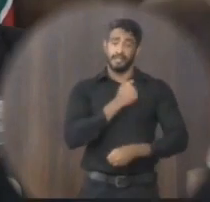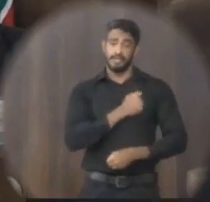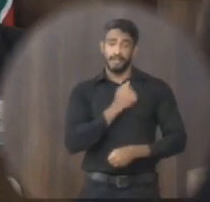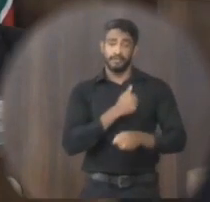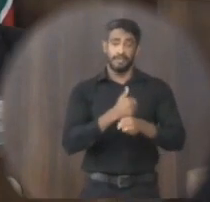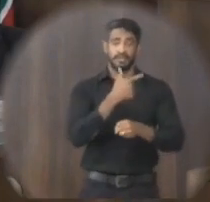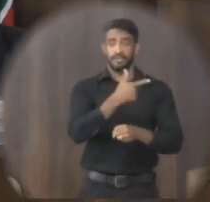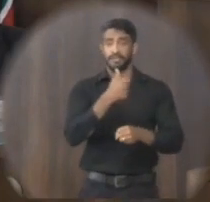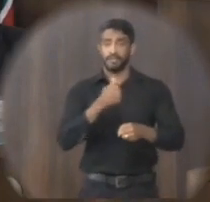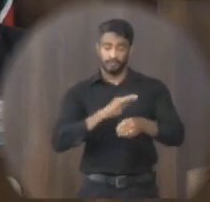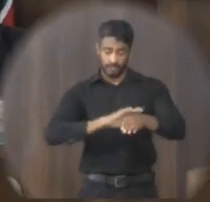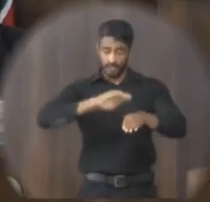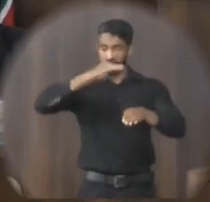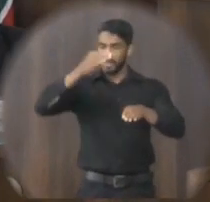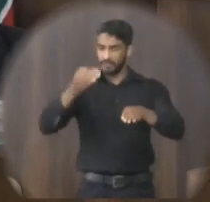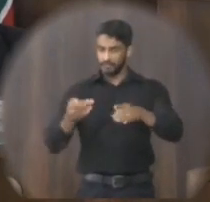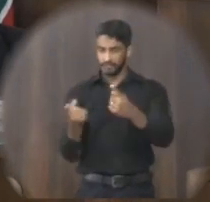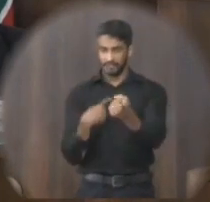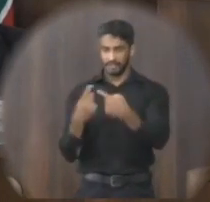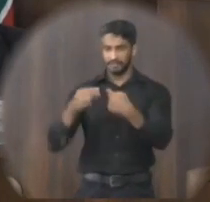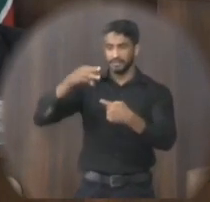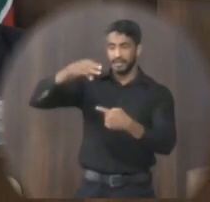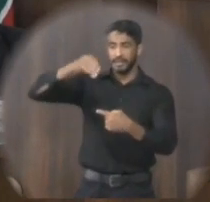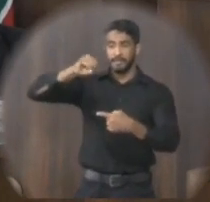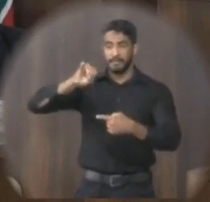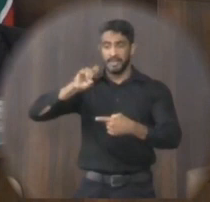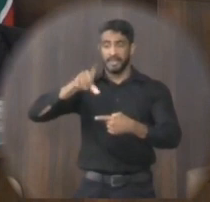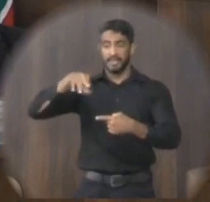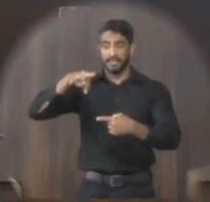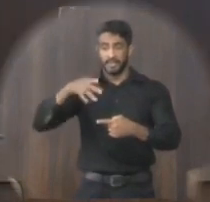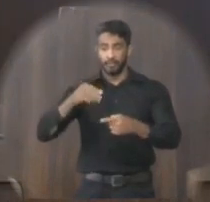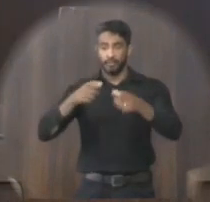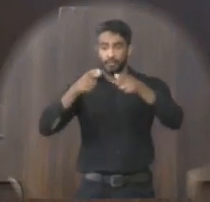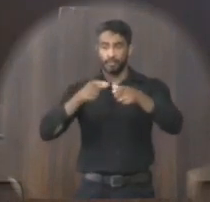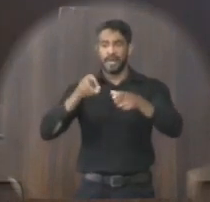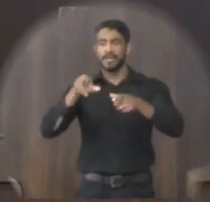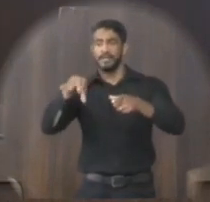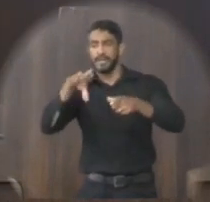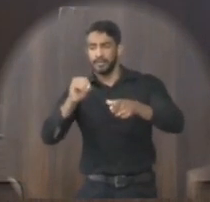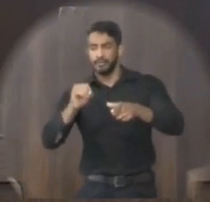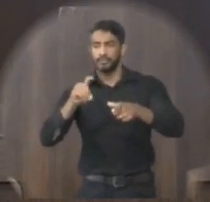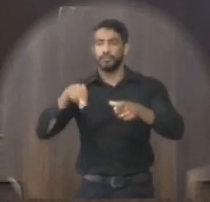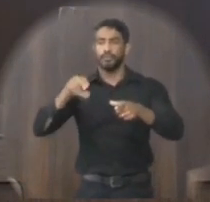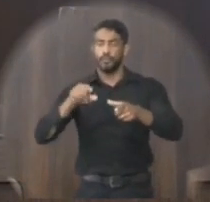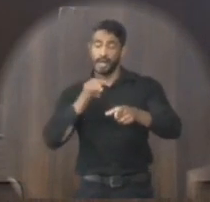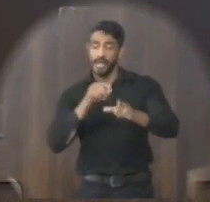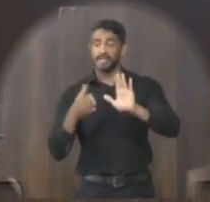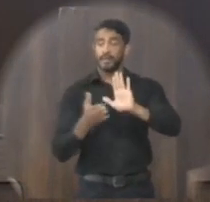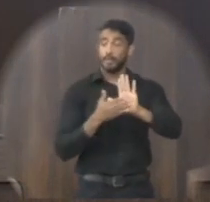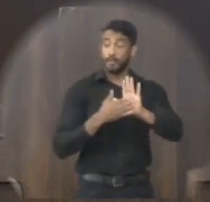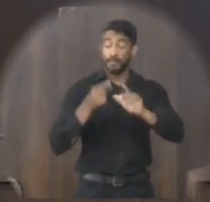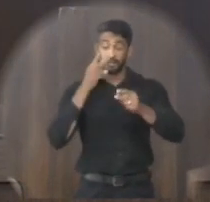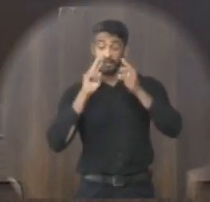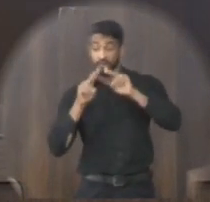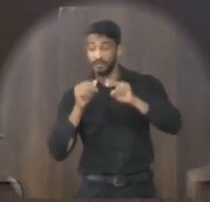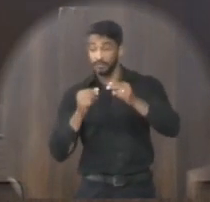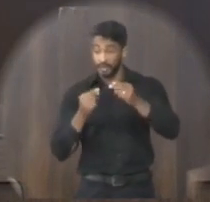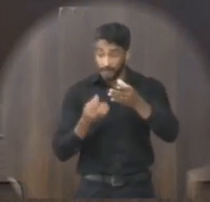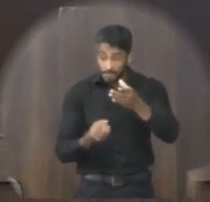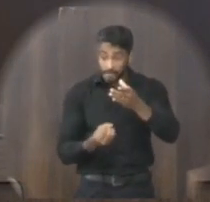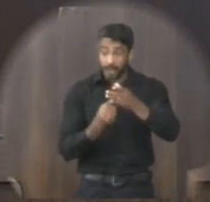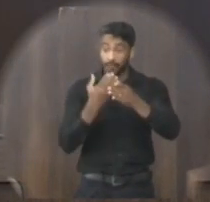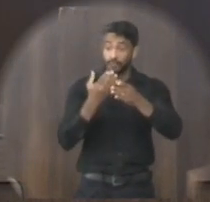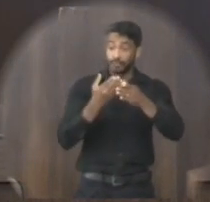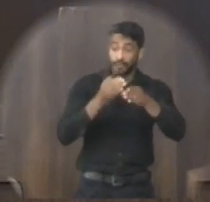solicitando redutor de velocidade na avenida Militão José dos Santos no bairro Ribeirão do Uro a presente propositura destina-se a construção do